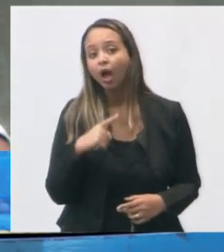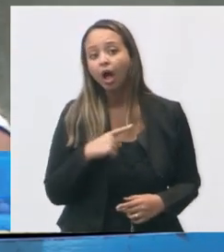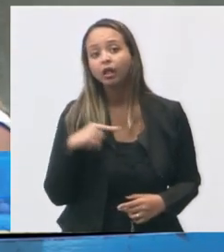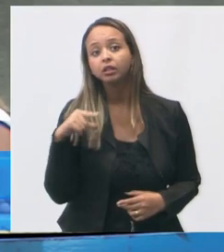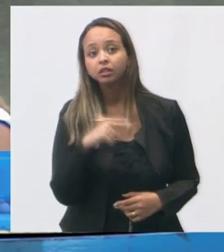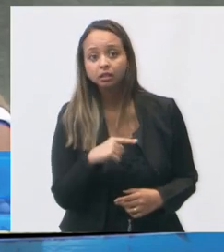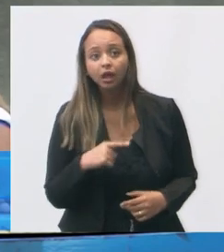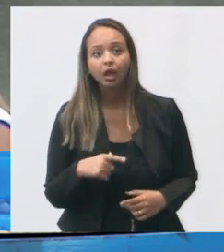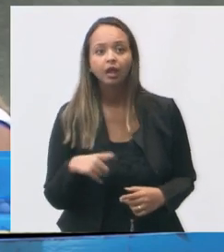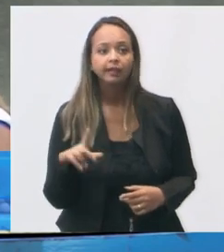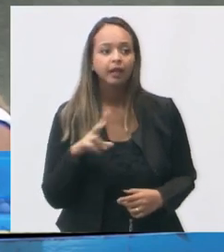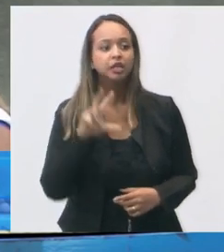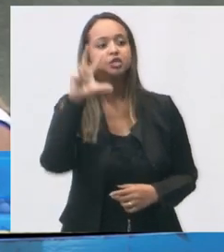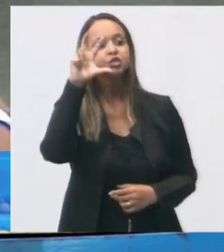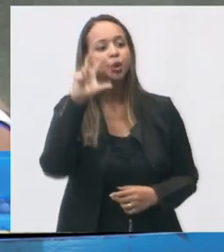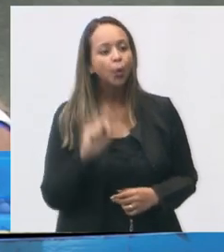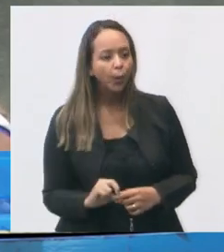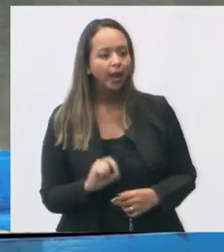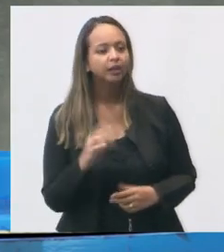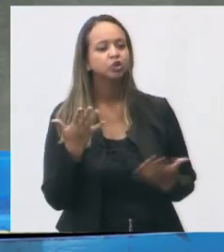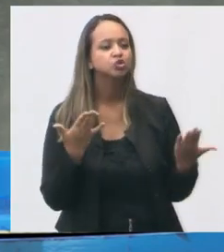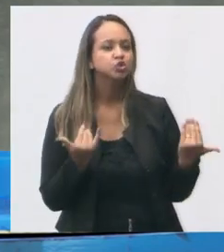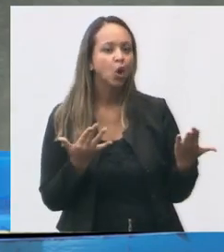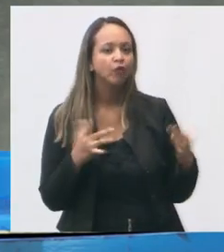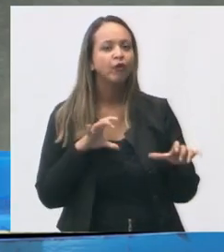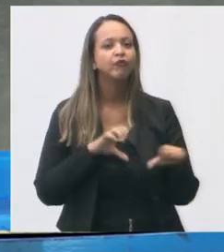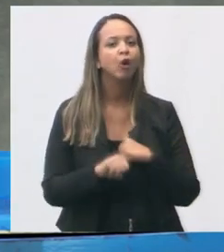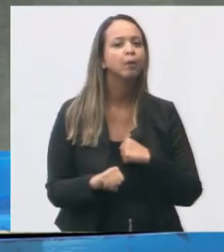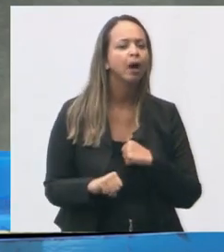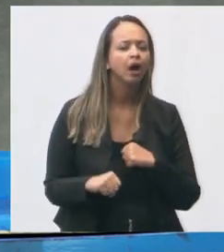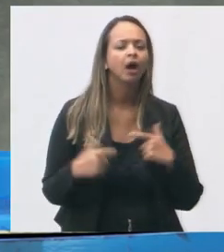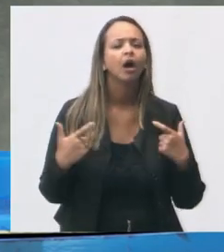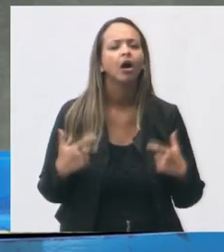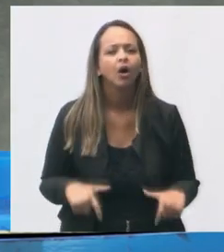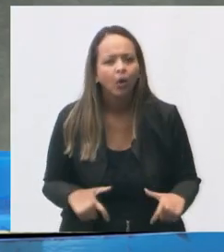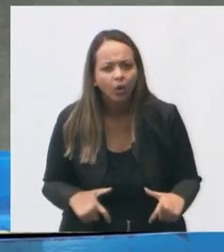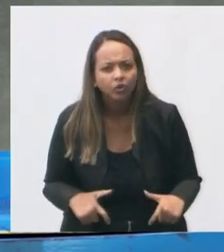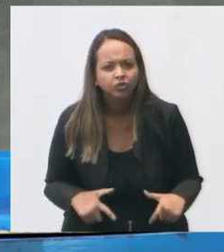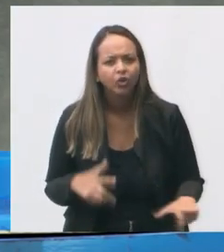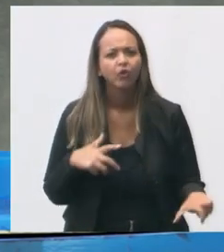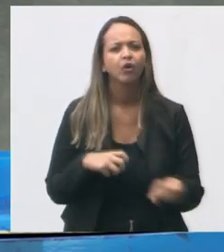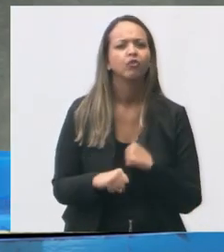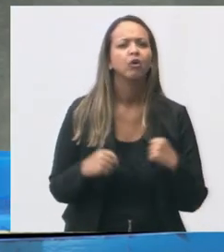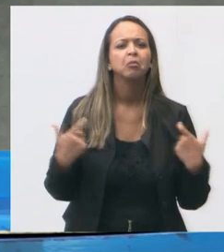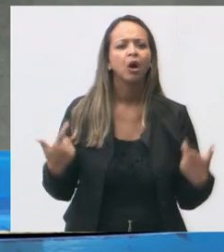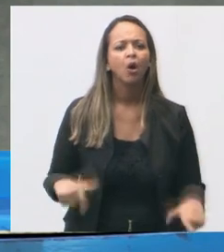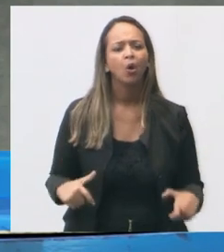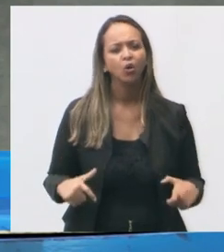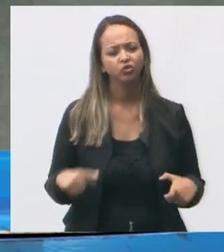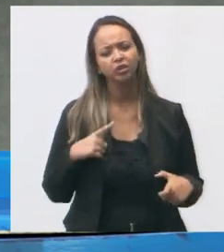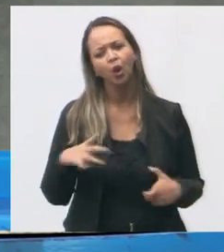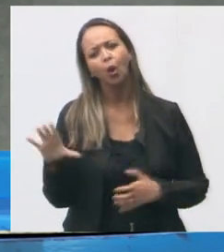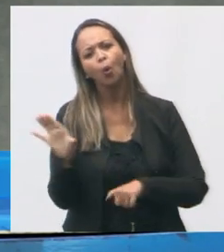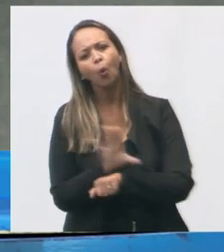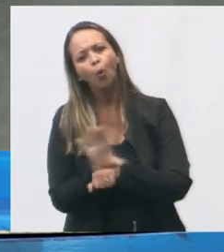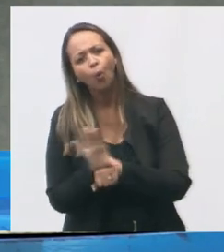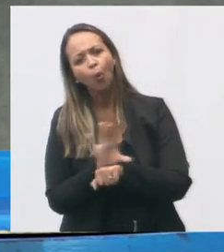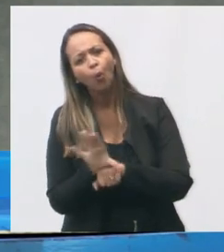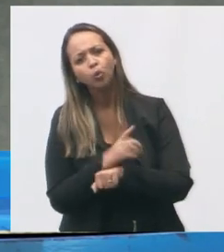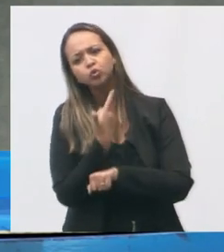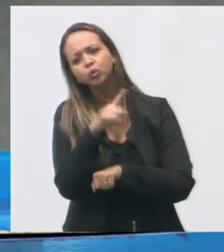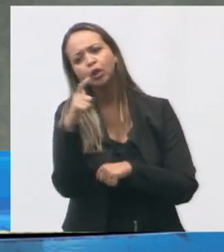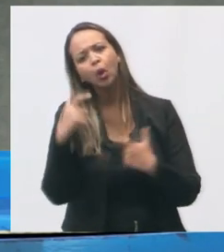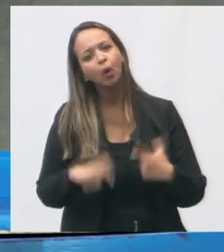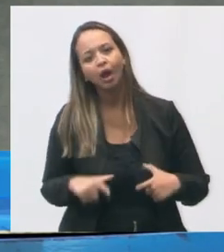eu vou formar 50 jovens no seu bairro. Aonde que ele vai formar? Aonde que ele vai me dar esse curso? Não tem espaço.